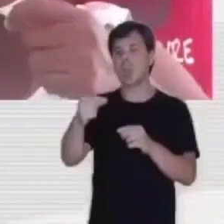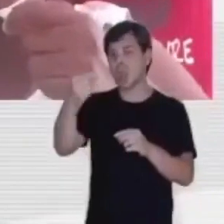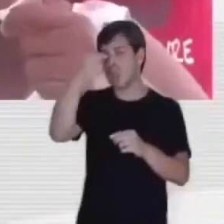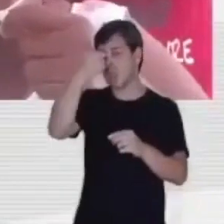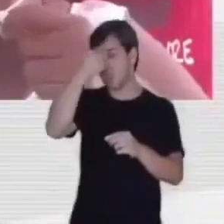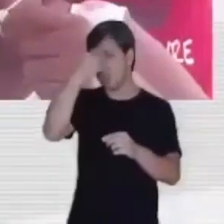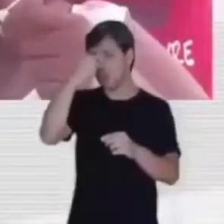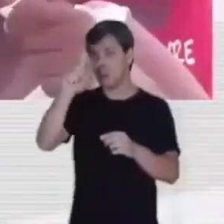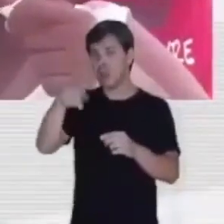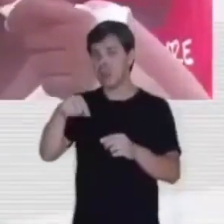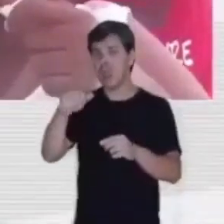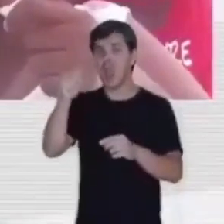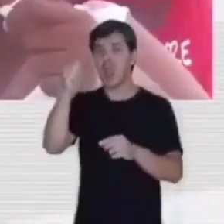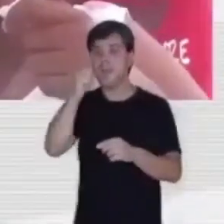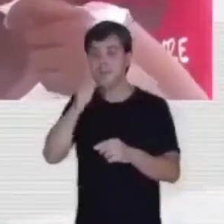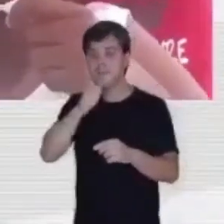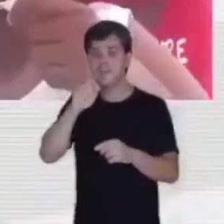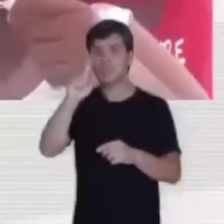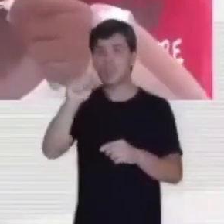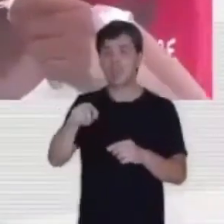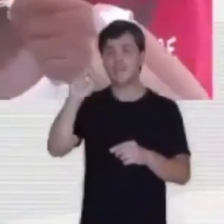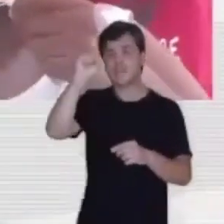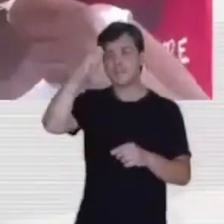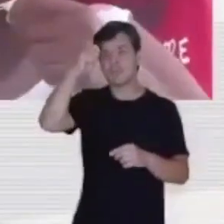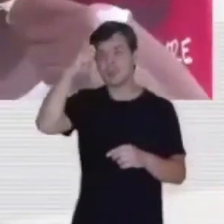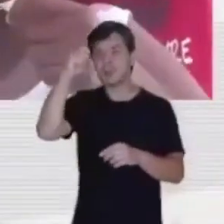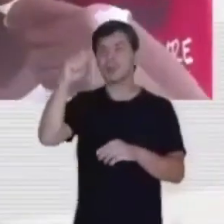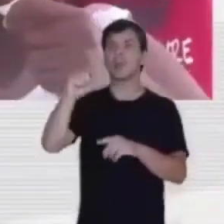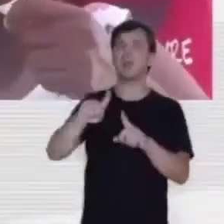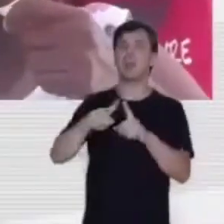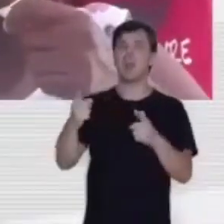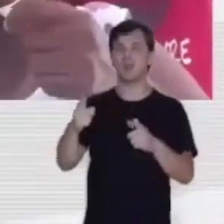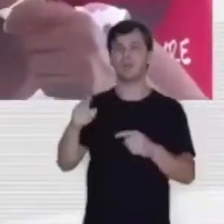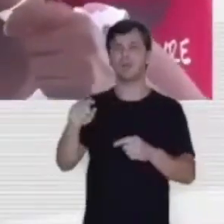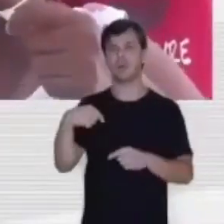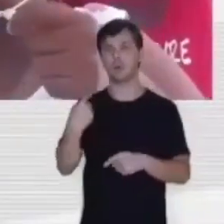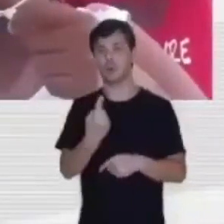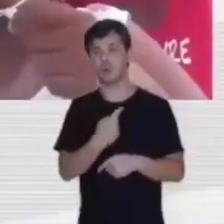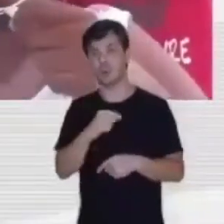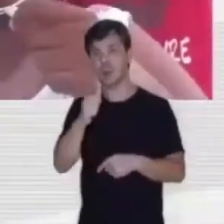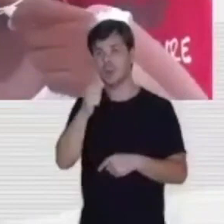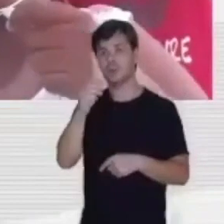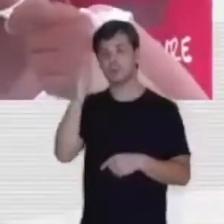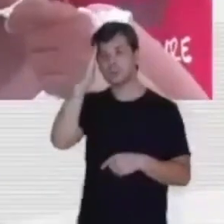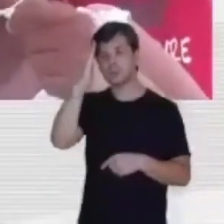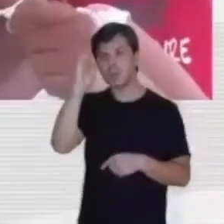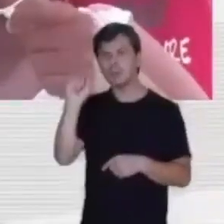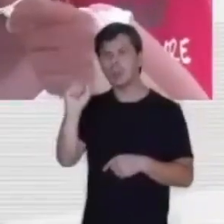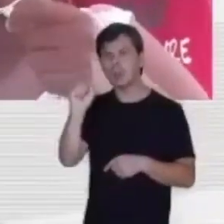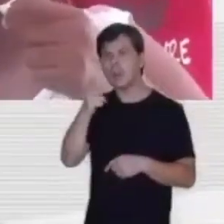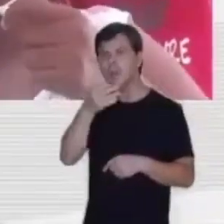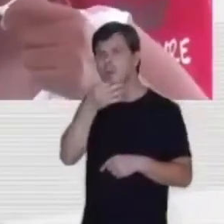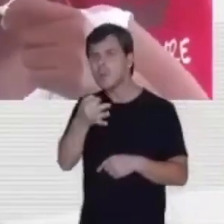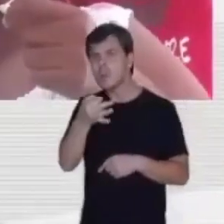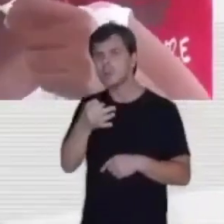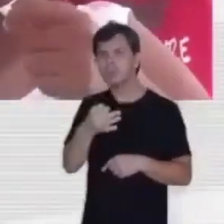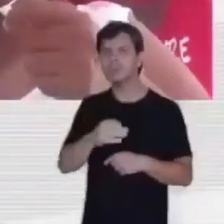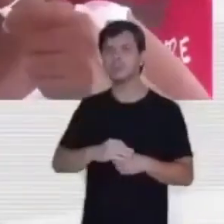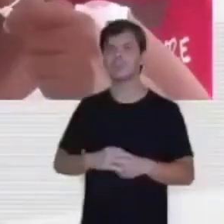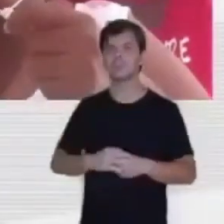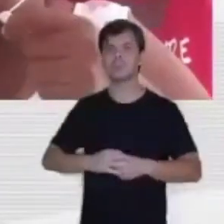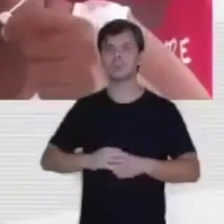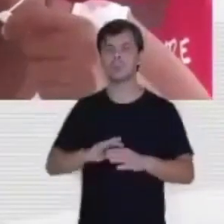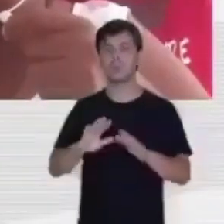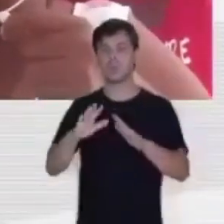evangélica é feminina, é preta e é periférica. Ou seja, estou falando, eu sei do que estou falando, é do meu lugar de fala.